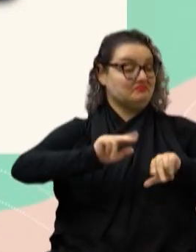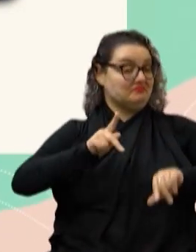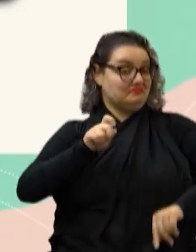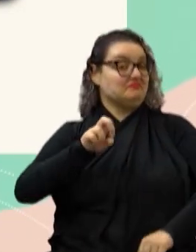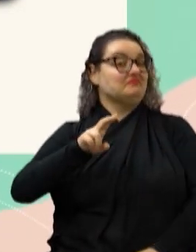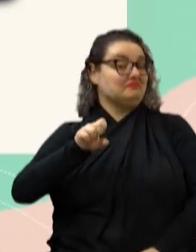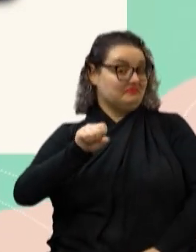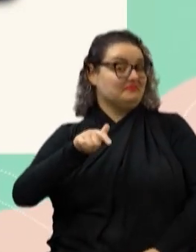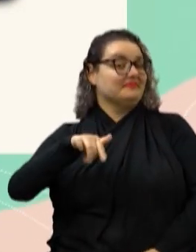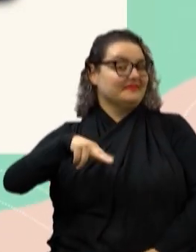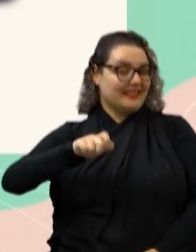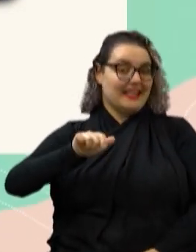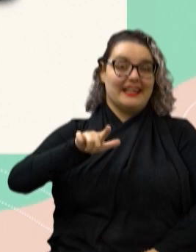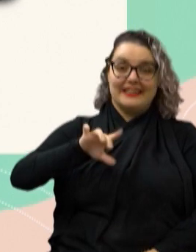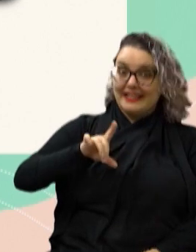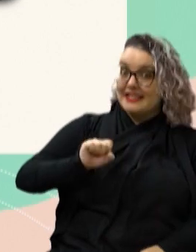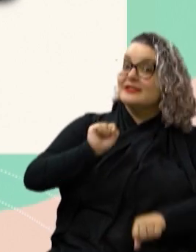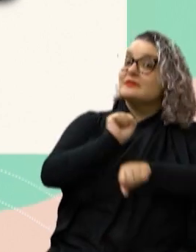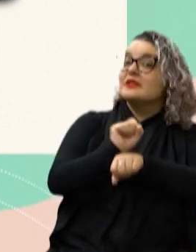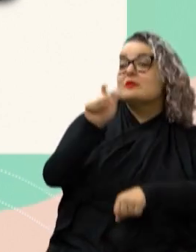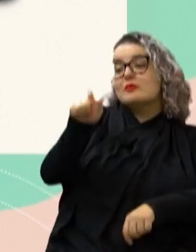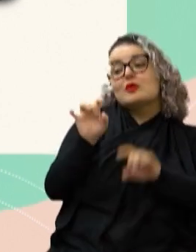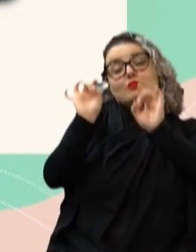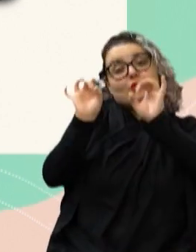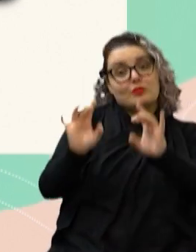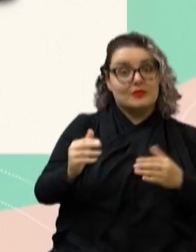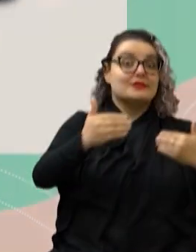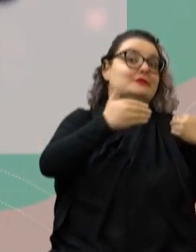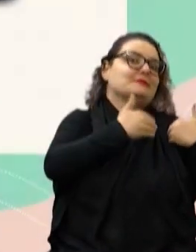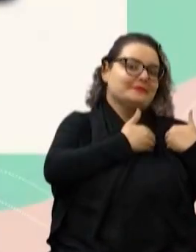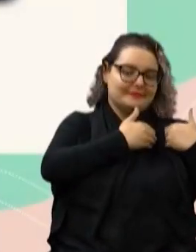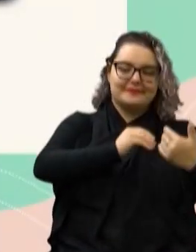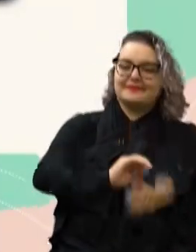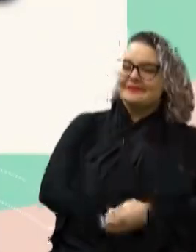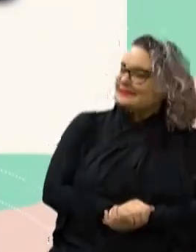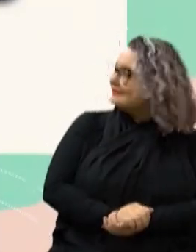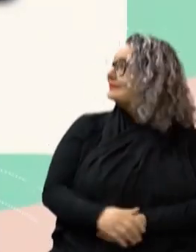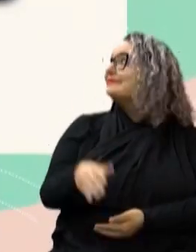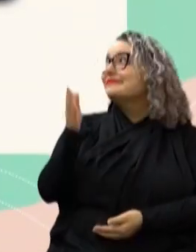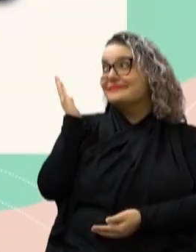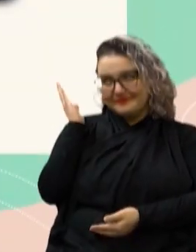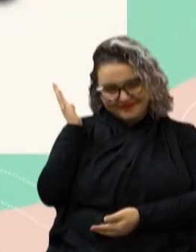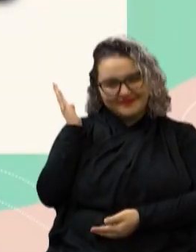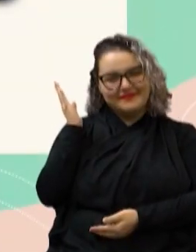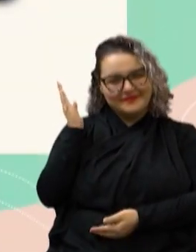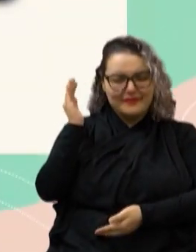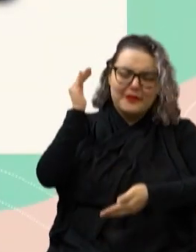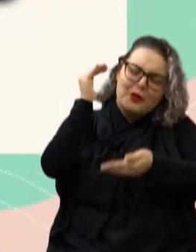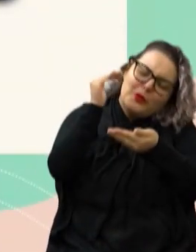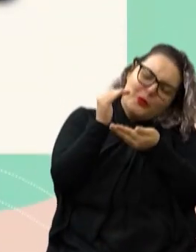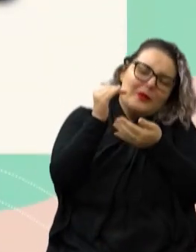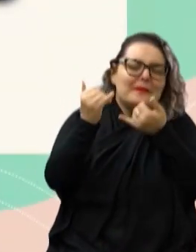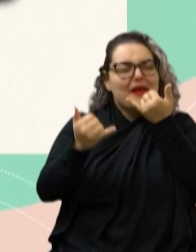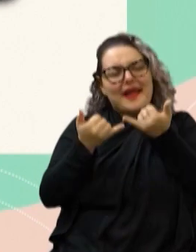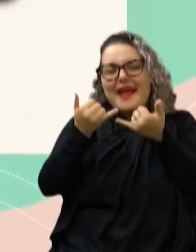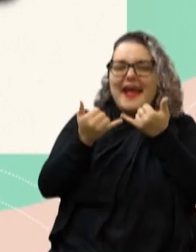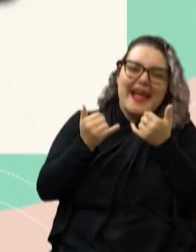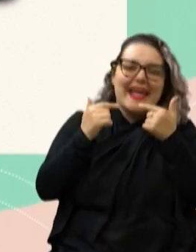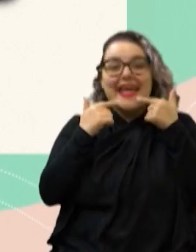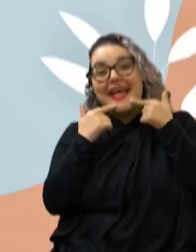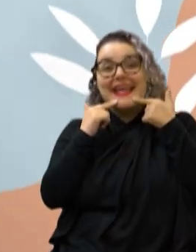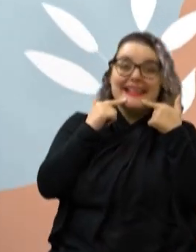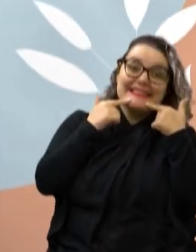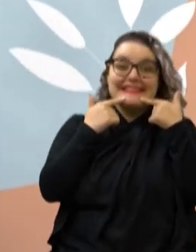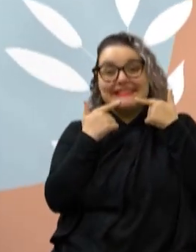ele está aguardando uma pessoa especial para ser seu tutor Esta é a Maia uma filhotinha brincalhona e